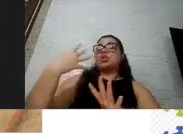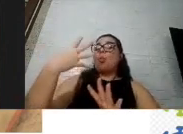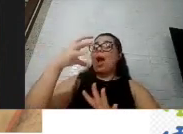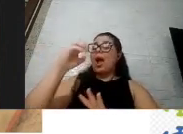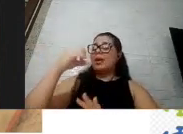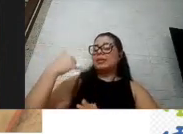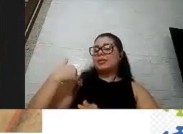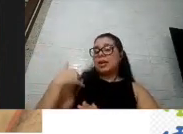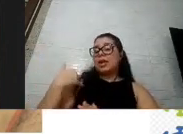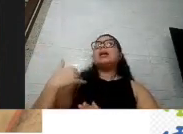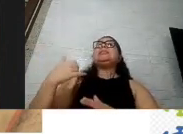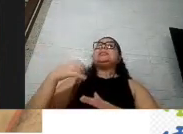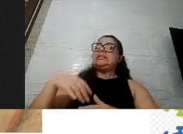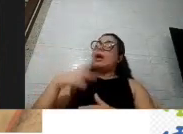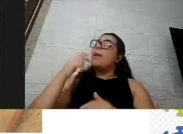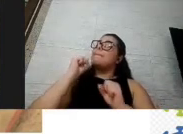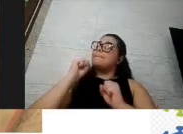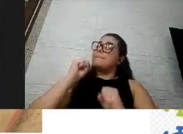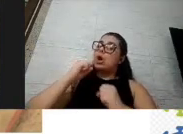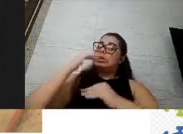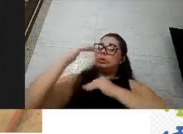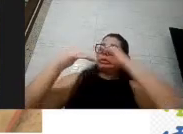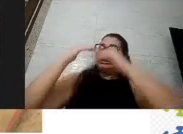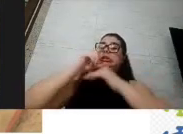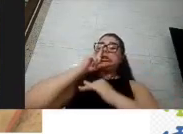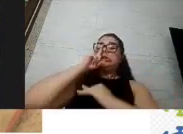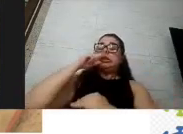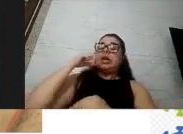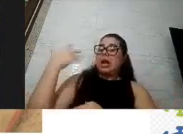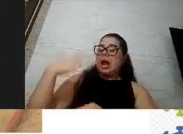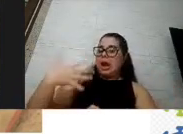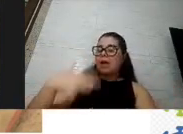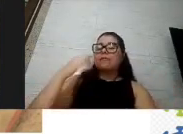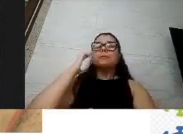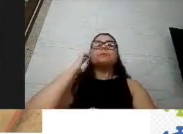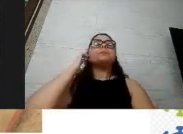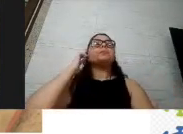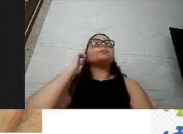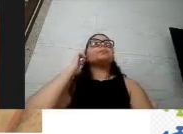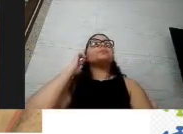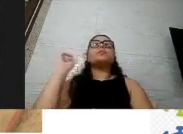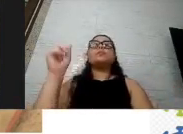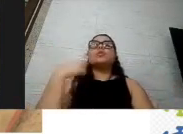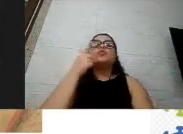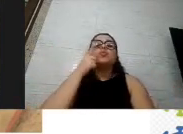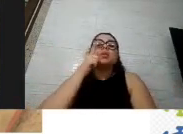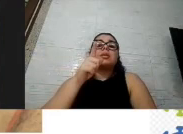encontrados o que a gente observou idade maior de 40 anos como eu já falei